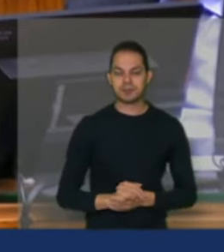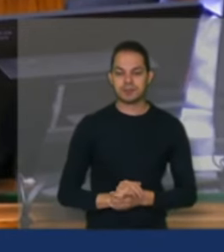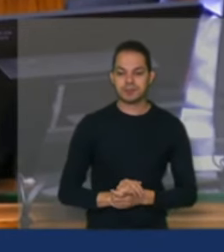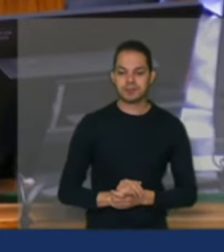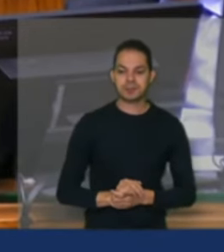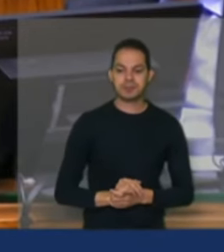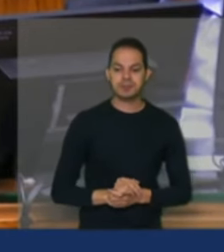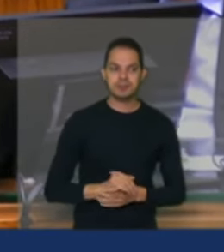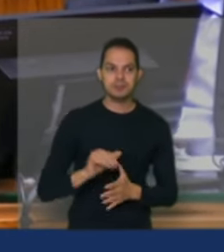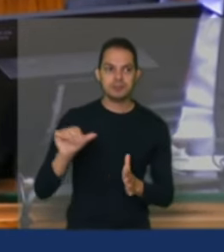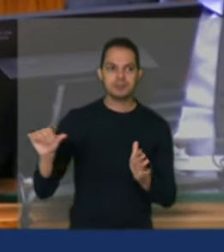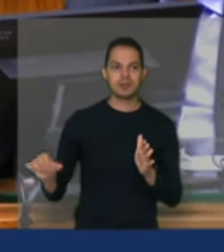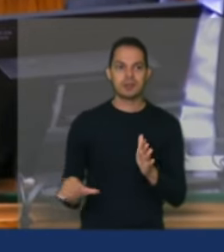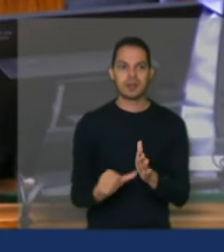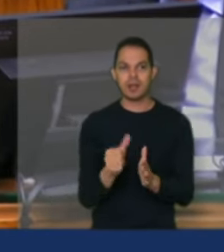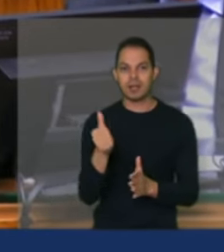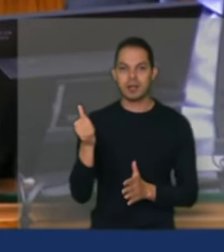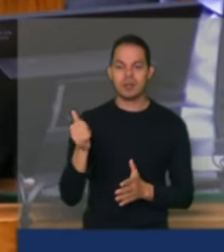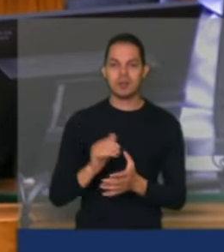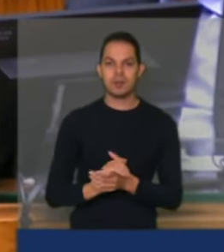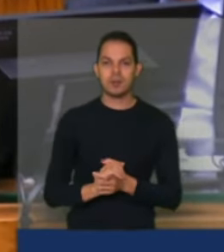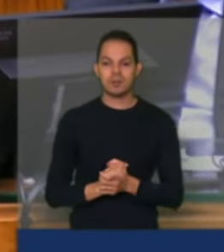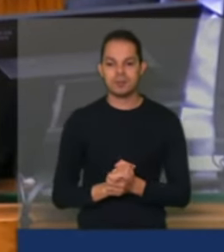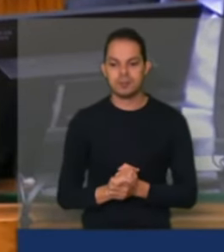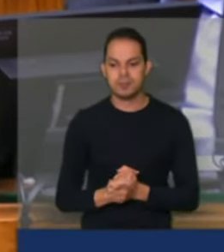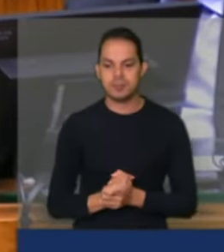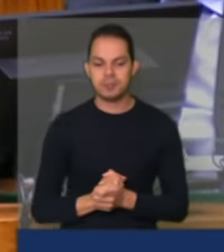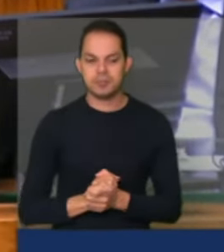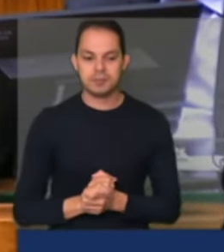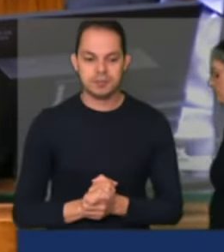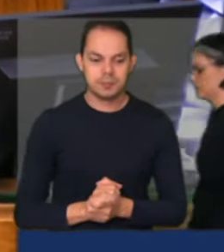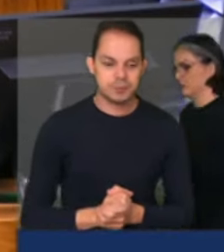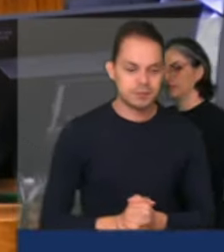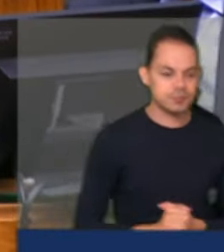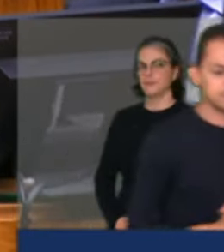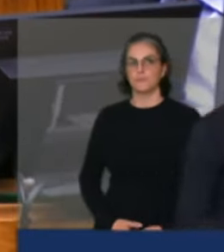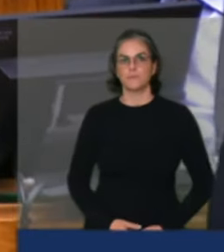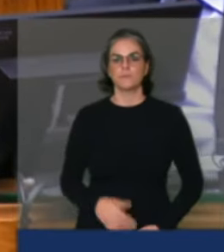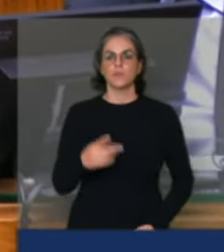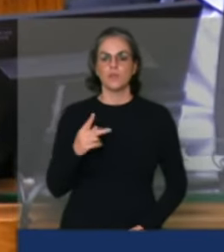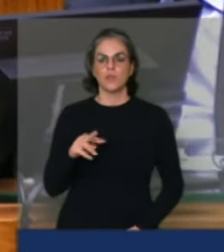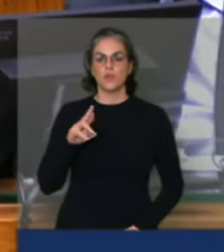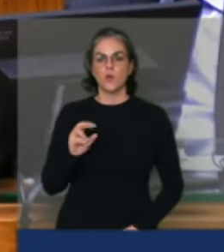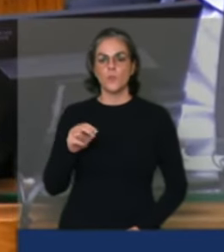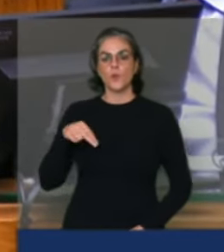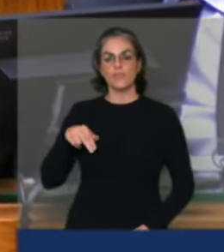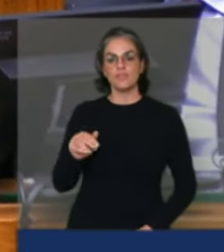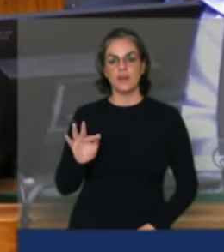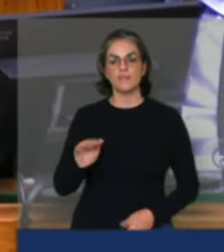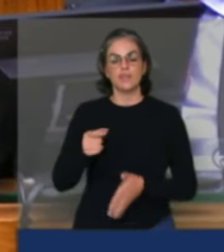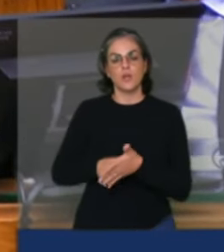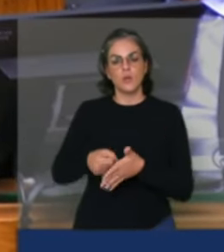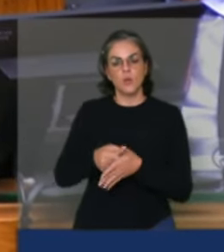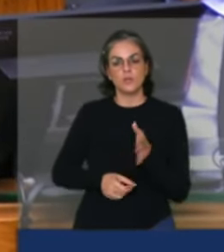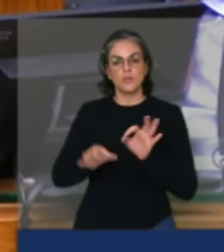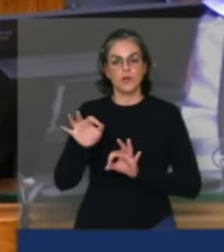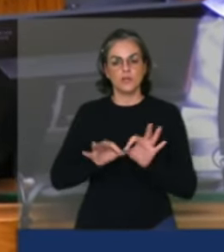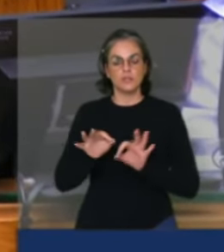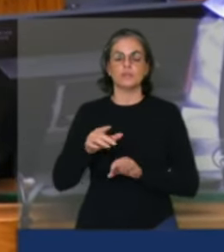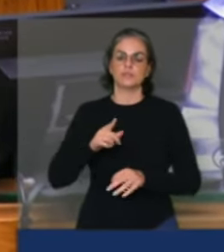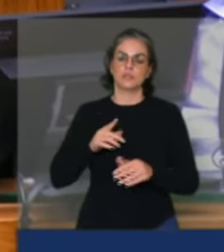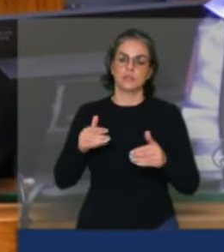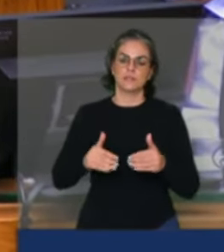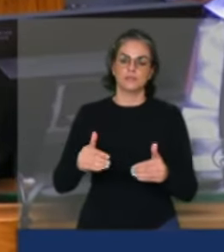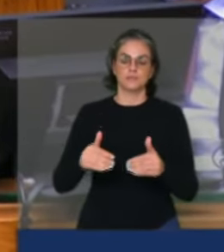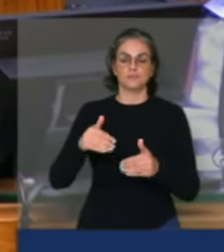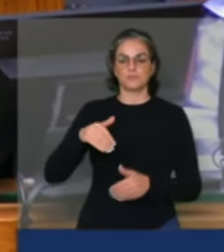programa nacional de fortalecimento foi o Pronaf foi luta organização tivemos o ministério de desenvolvimento agrário